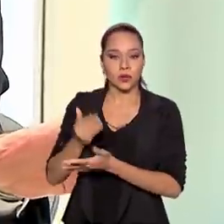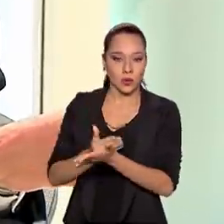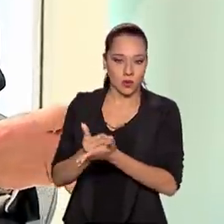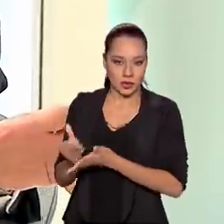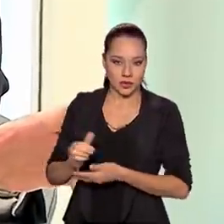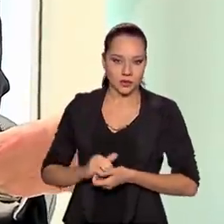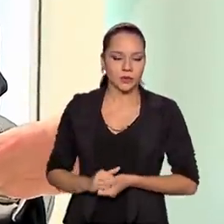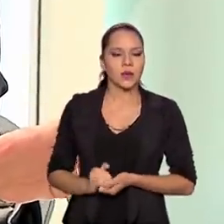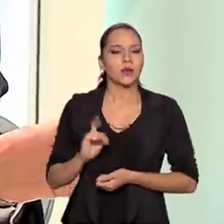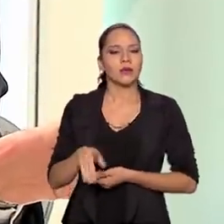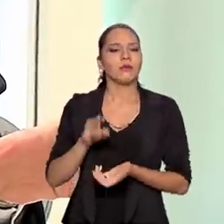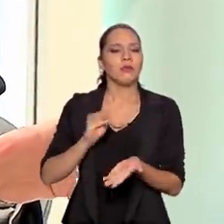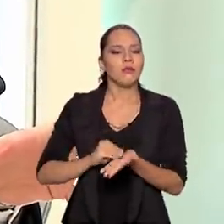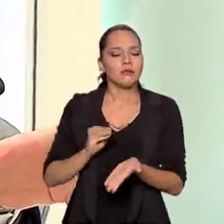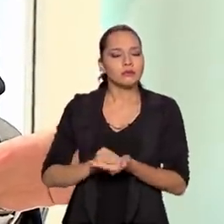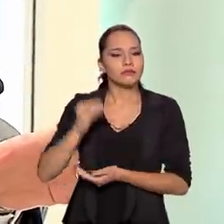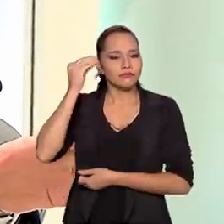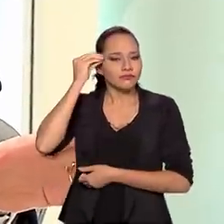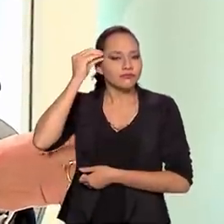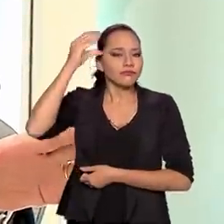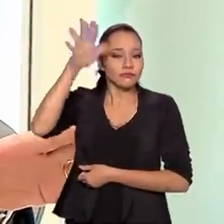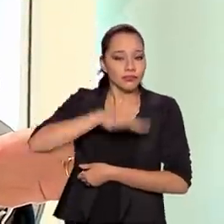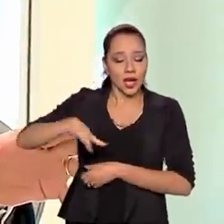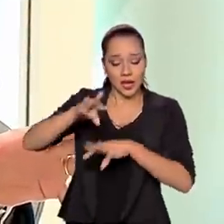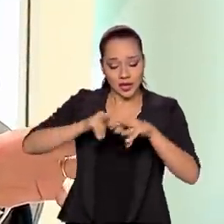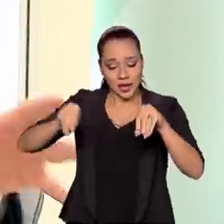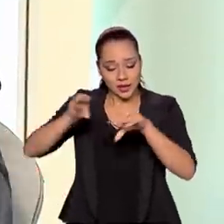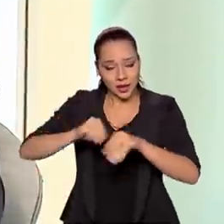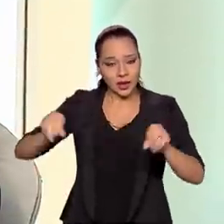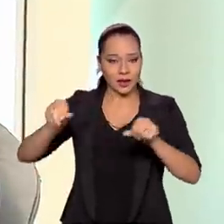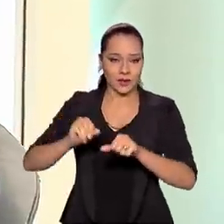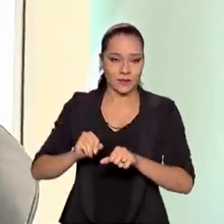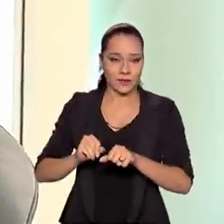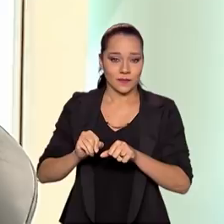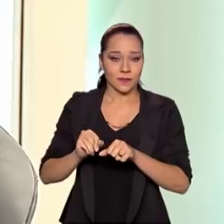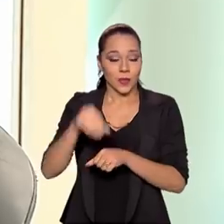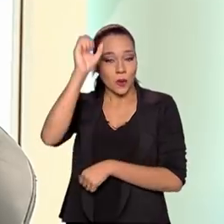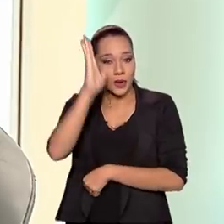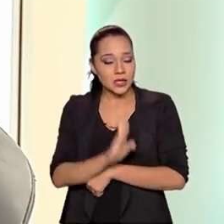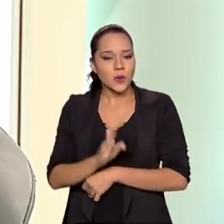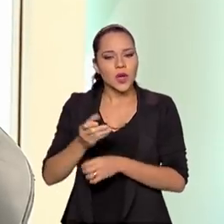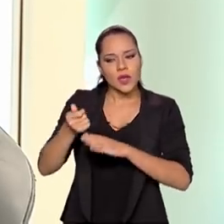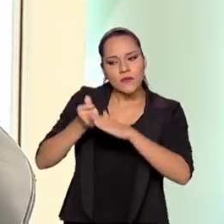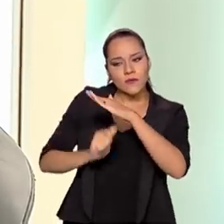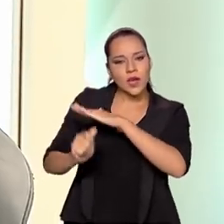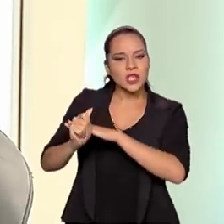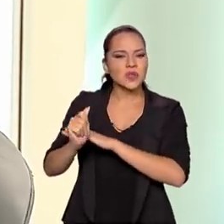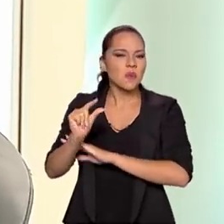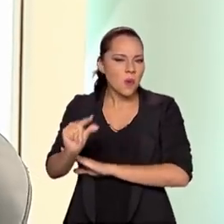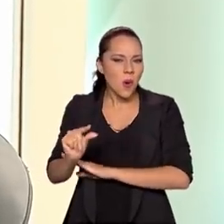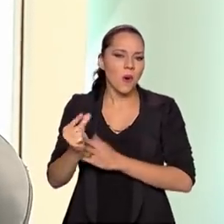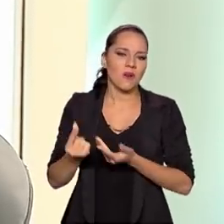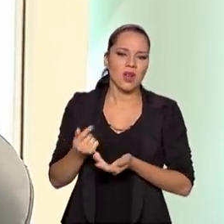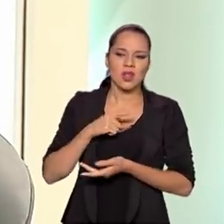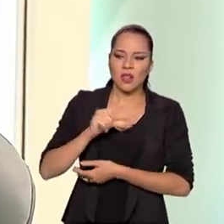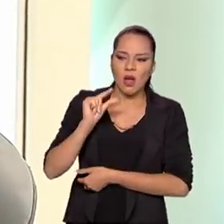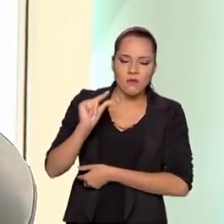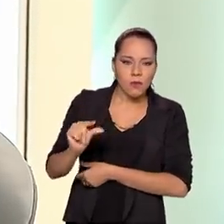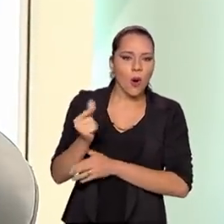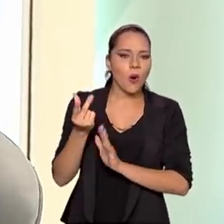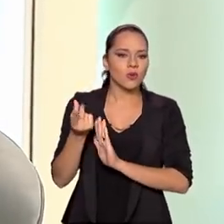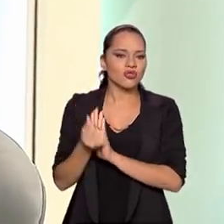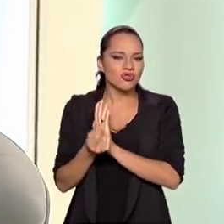início, que é a falta do conhecimento geológico. O Brasil, ele investe muito pouco, ele tem muito pouco